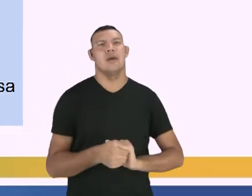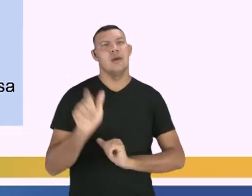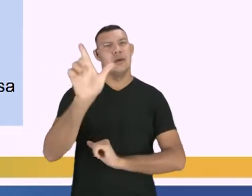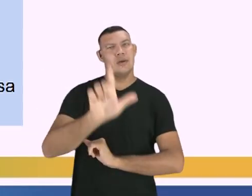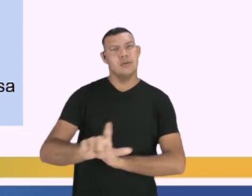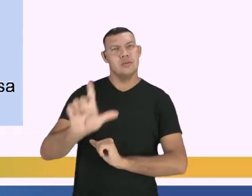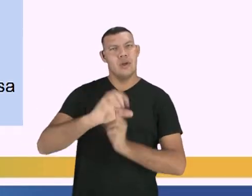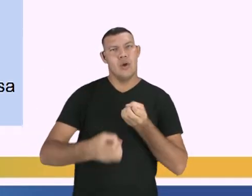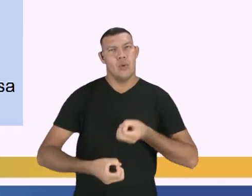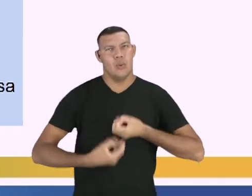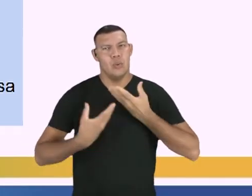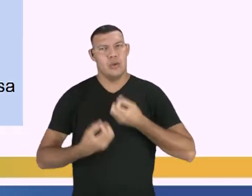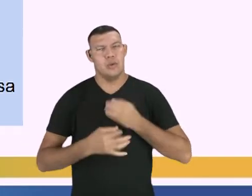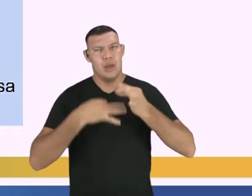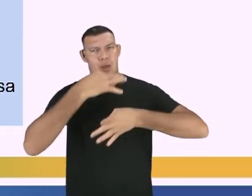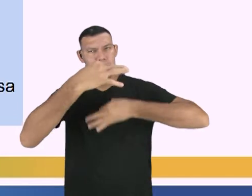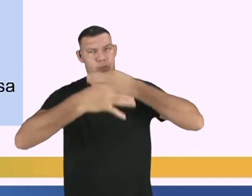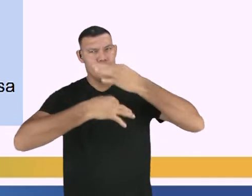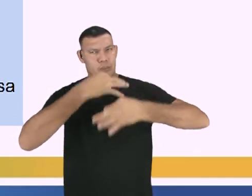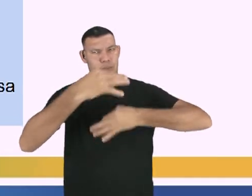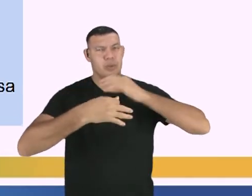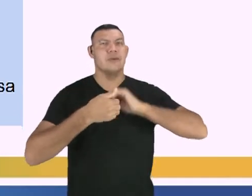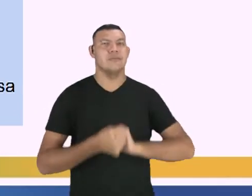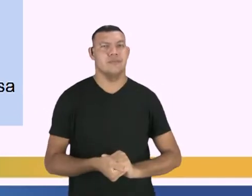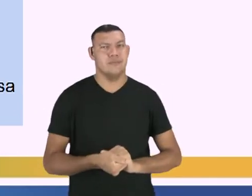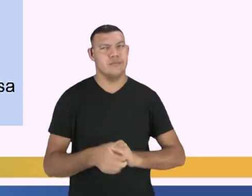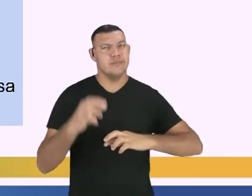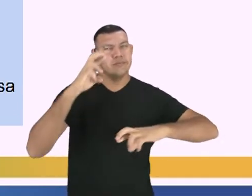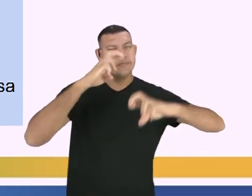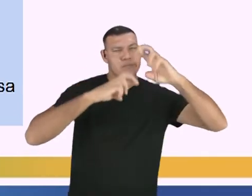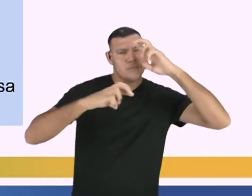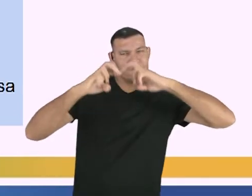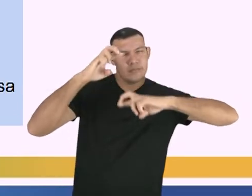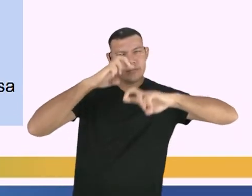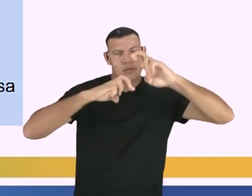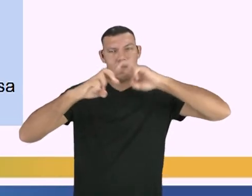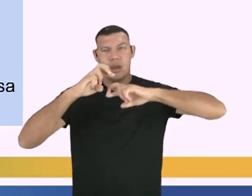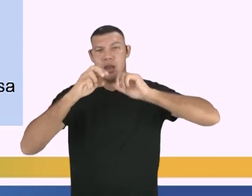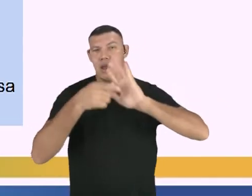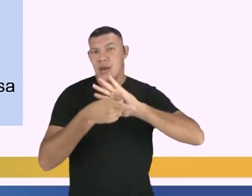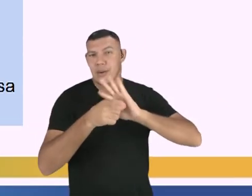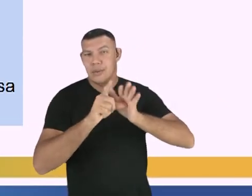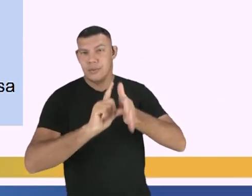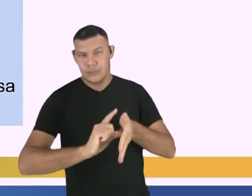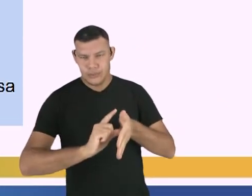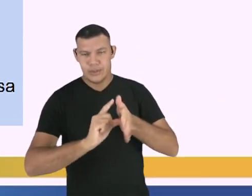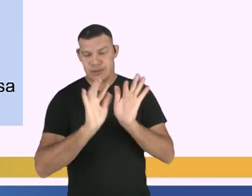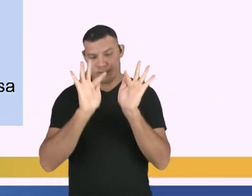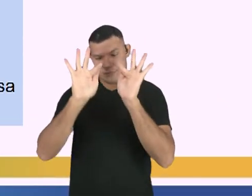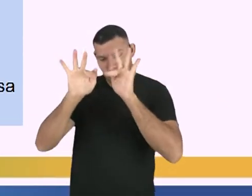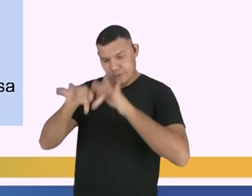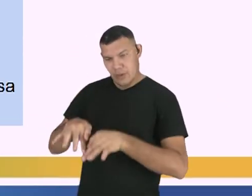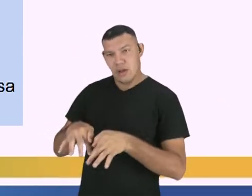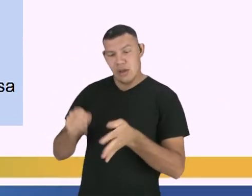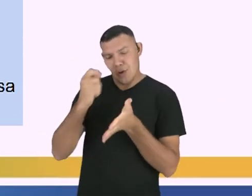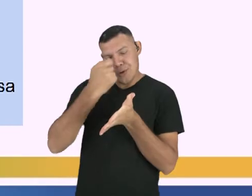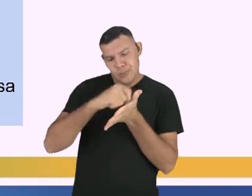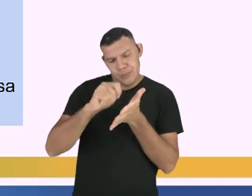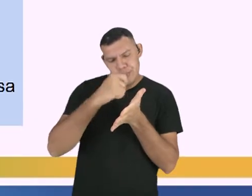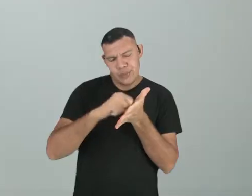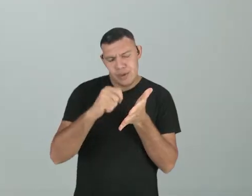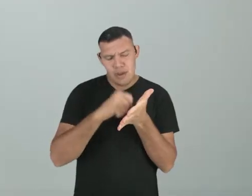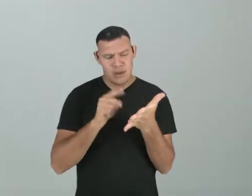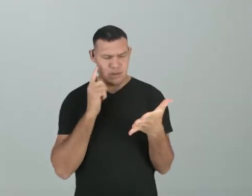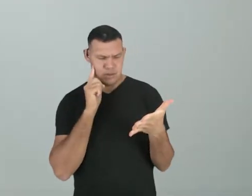ou crítico, e aí você vai observar. Se você, antes mesmo de você finalizar na escrita, e